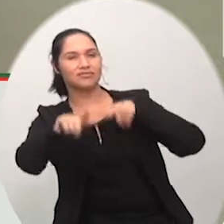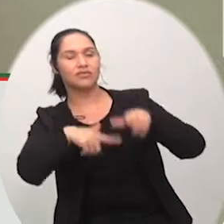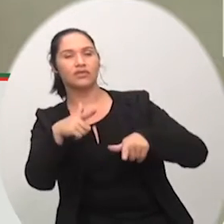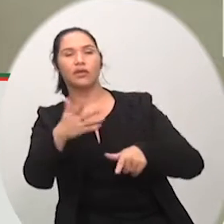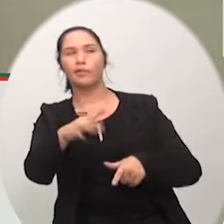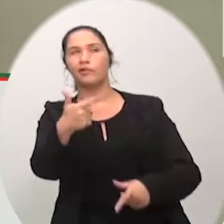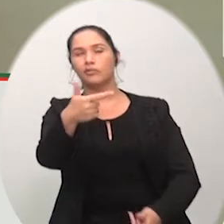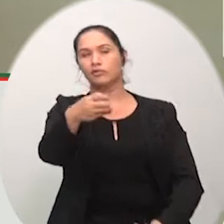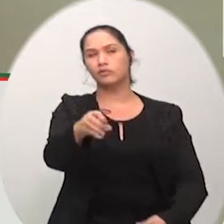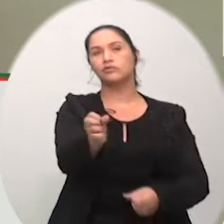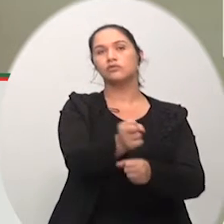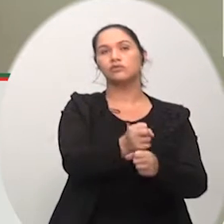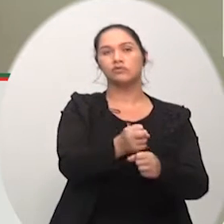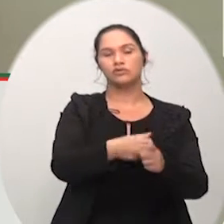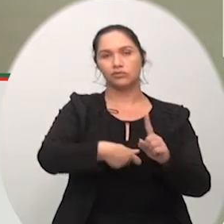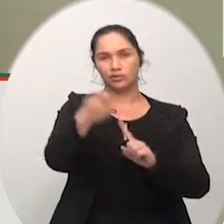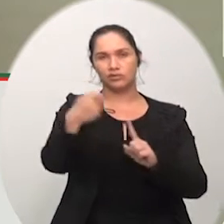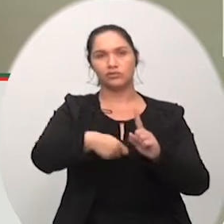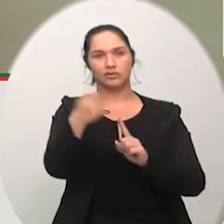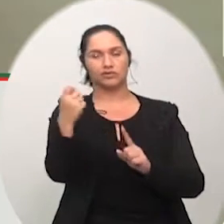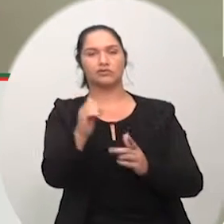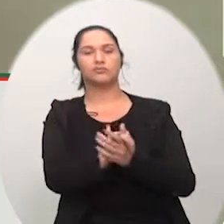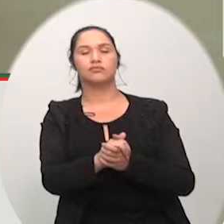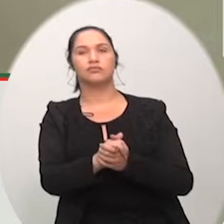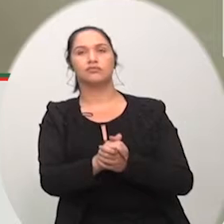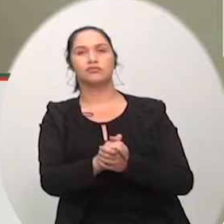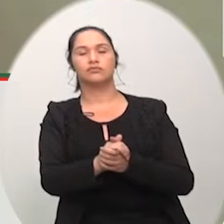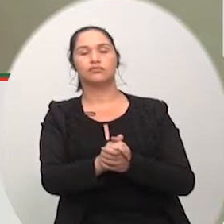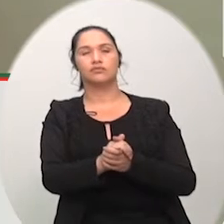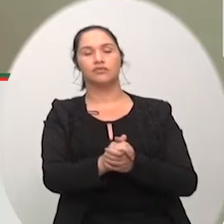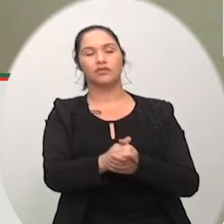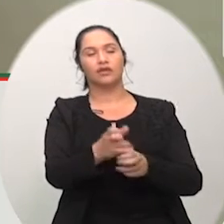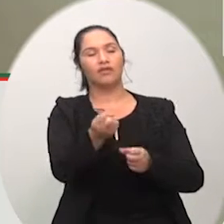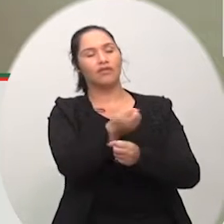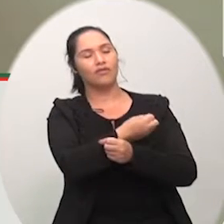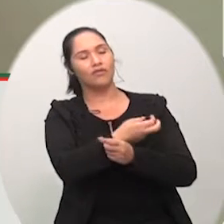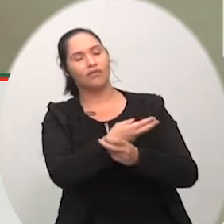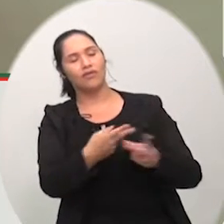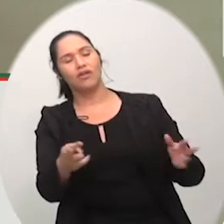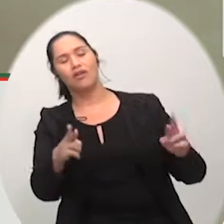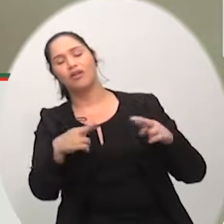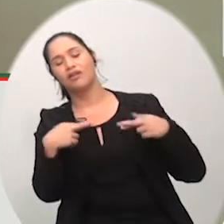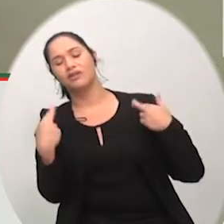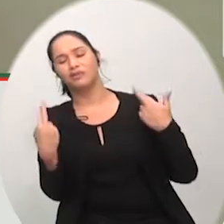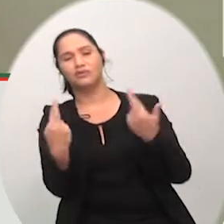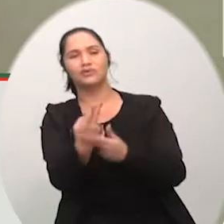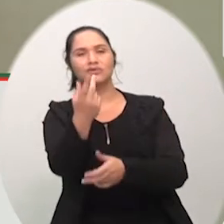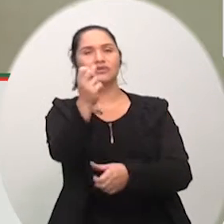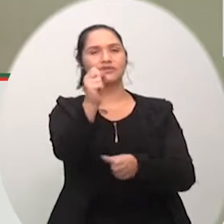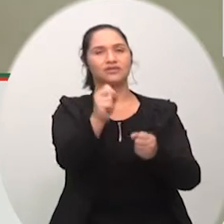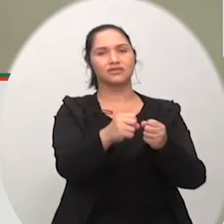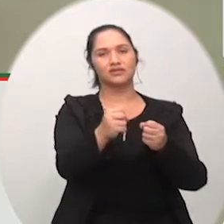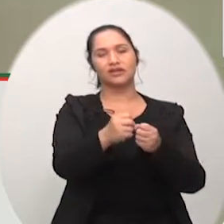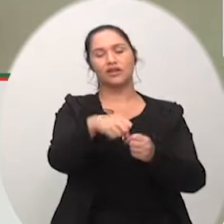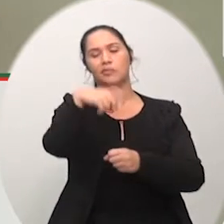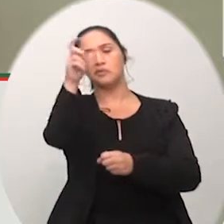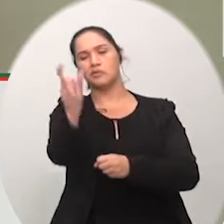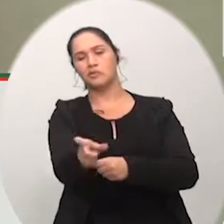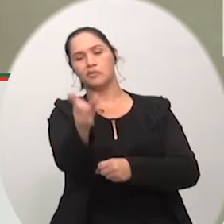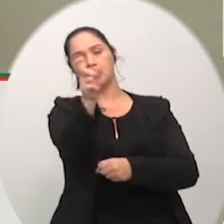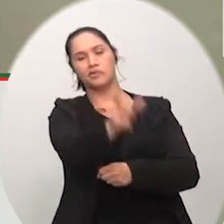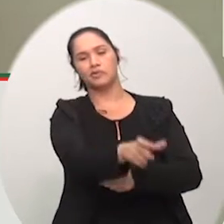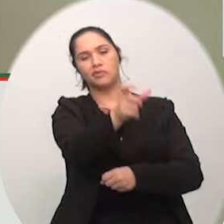20 meses viemos trabalhando foram inúmeras reuniões que nós realizamos com todas as pessoas e